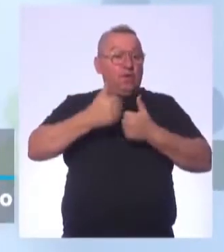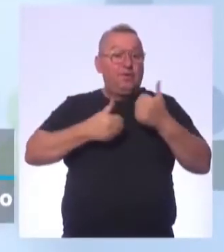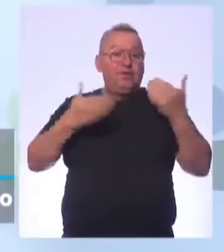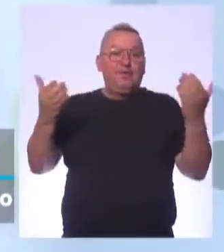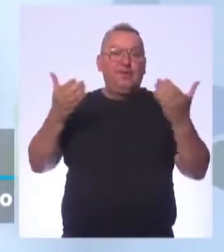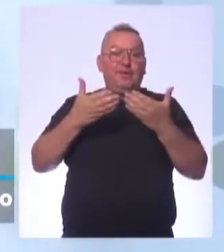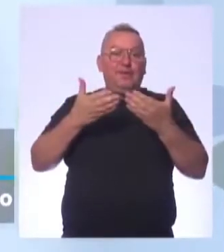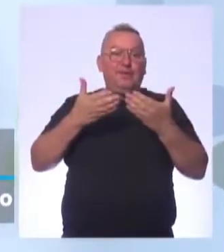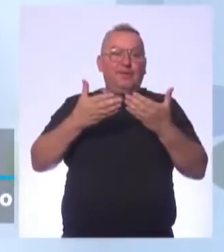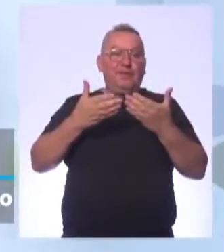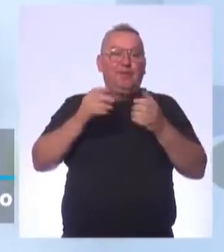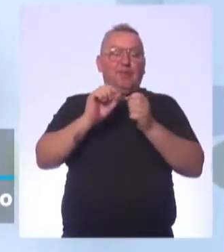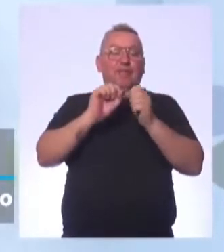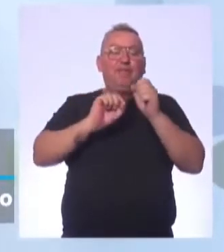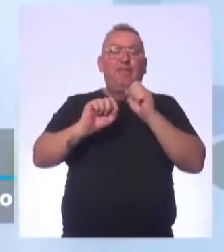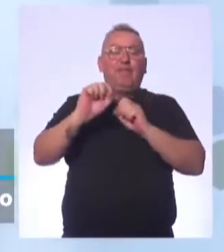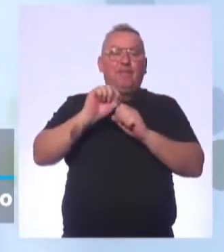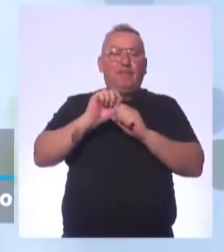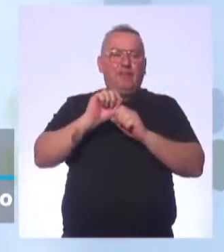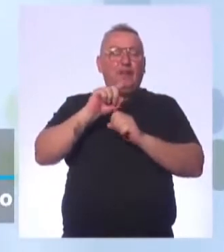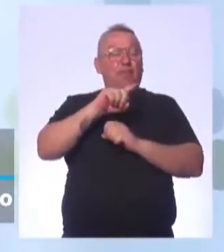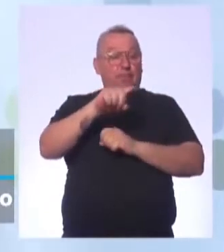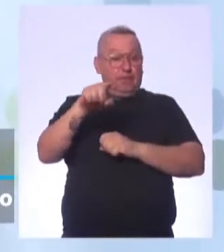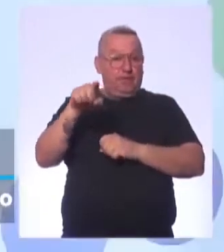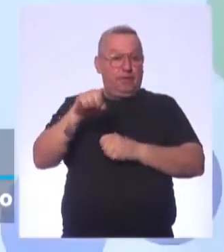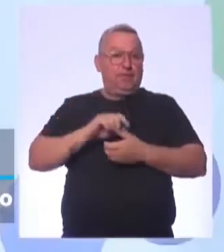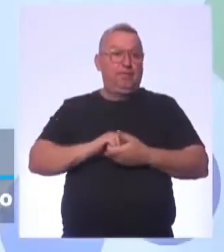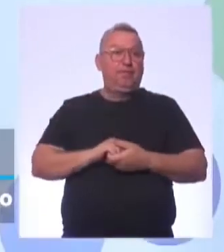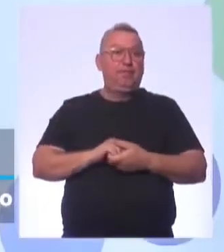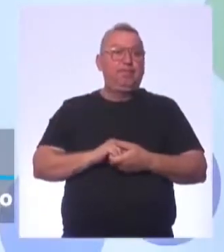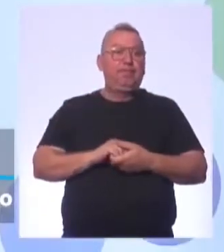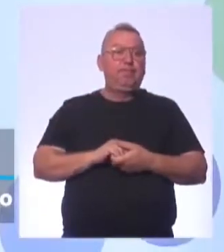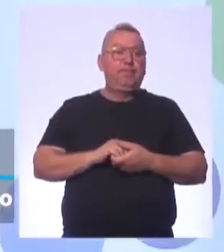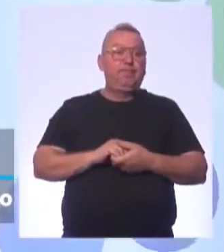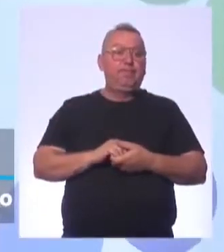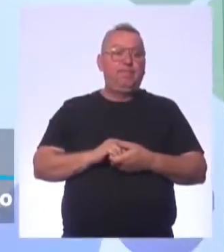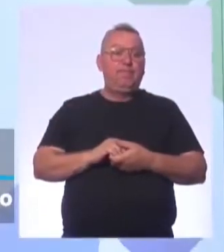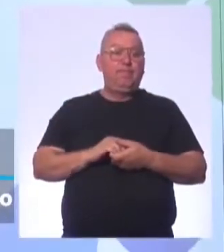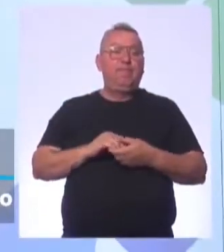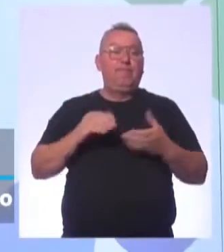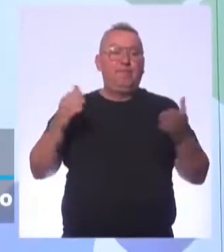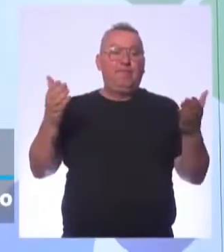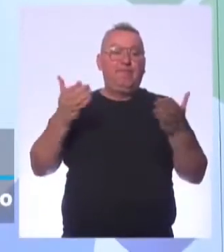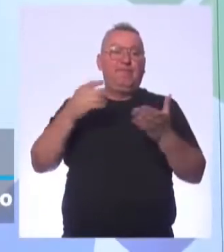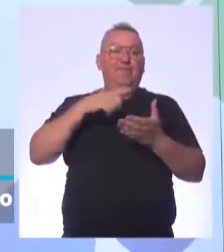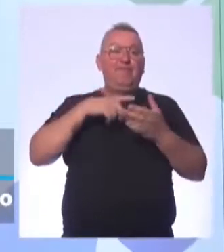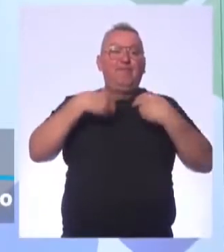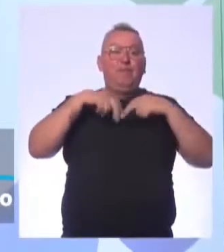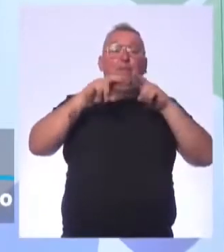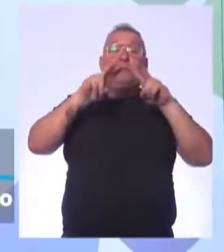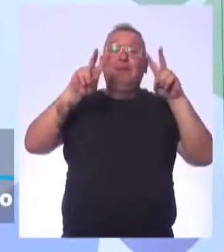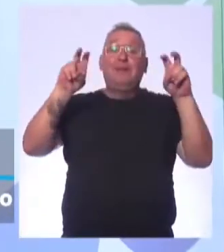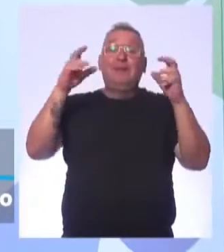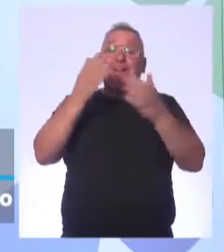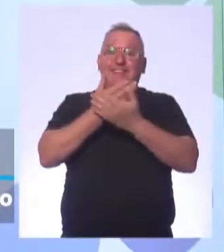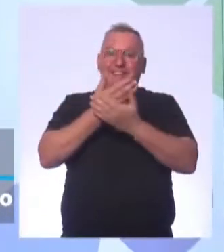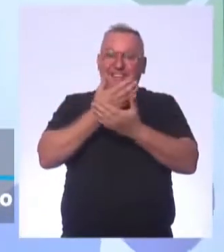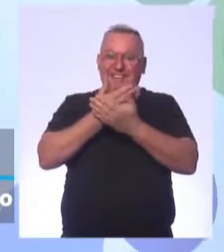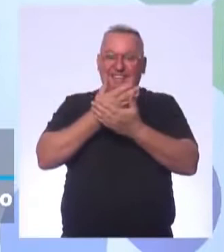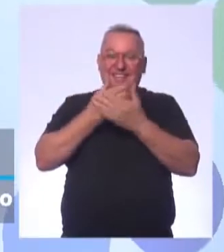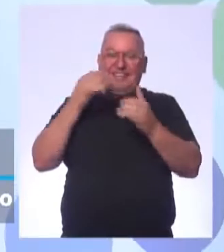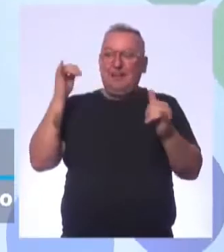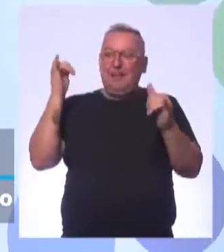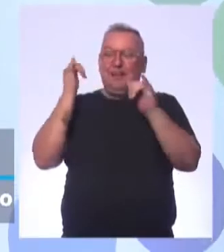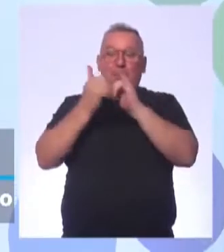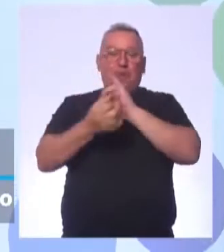esporte de marca para falar um pouquinho para vocês. Vamos lá, Mara. Então, o título da nossa aula é esporte de